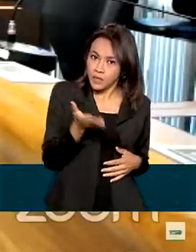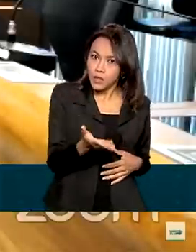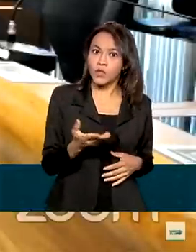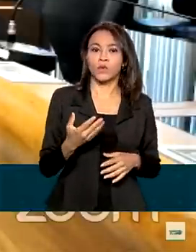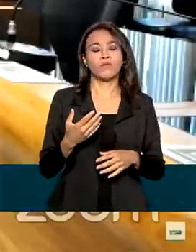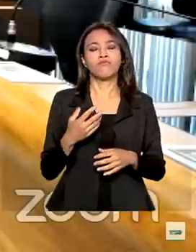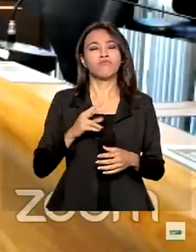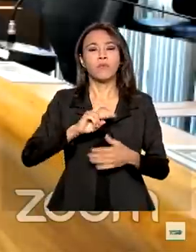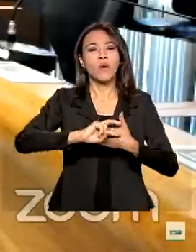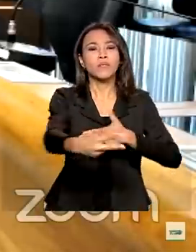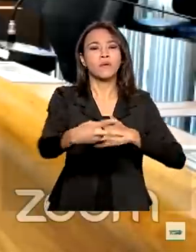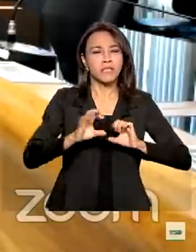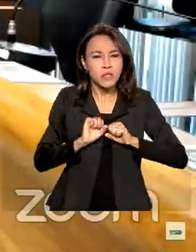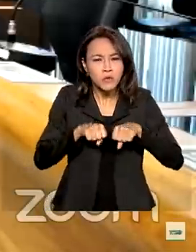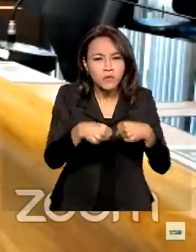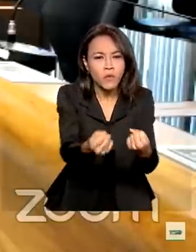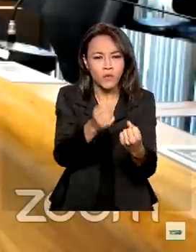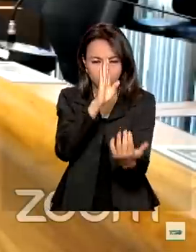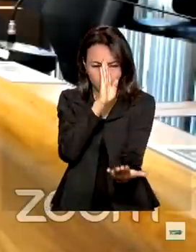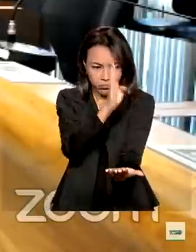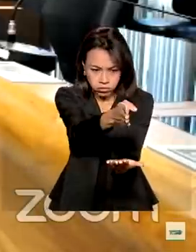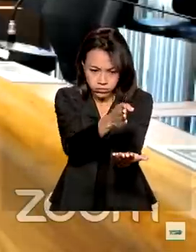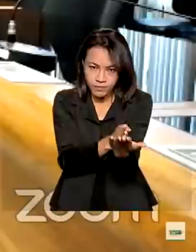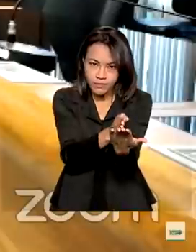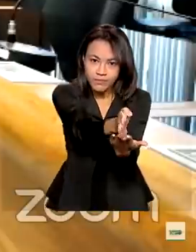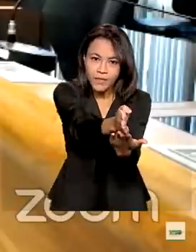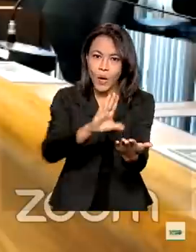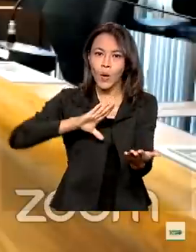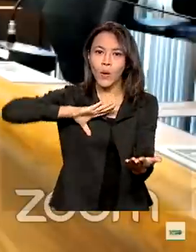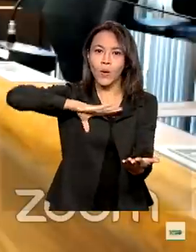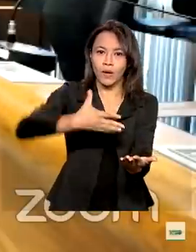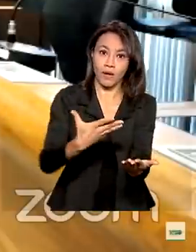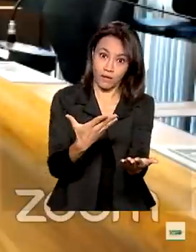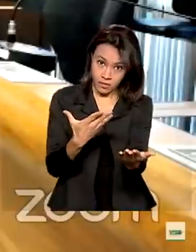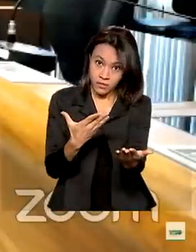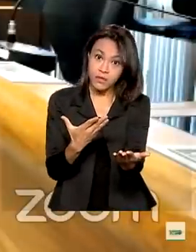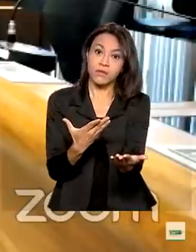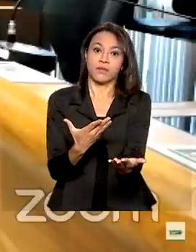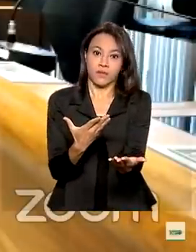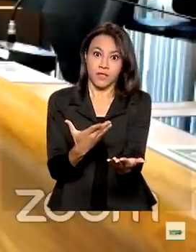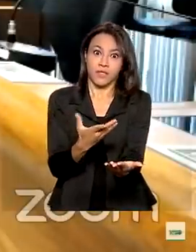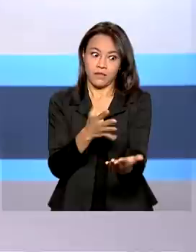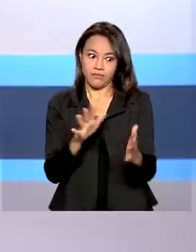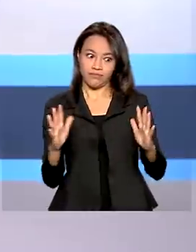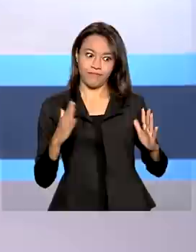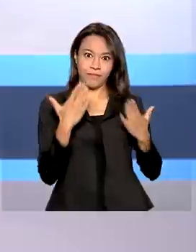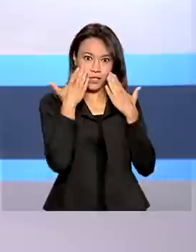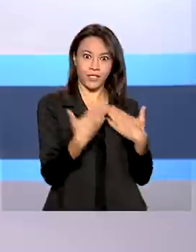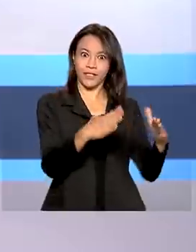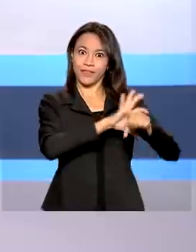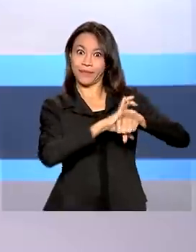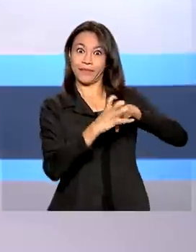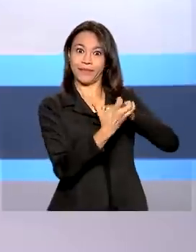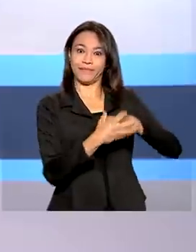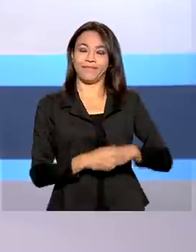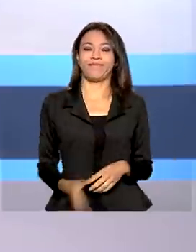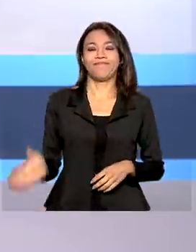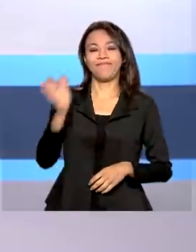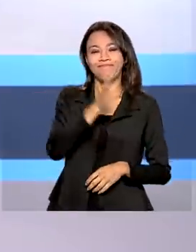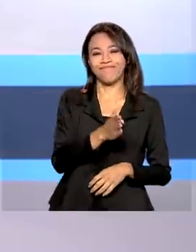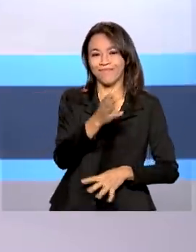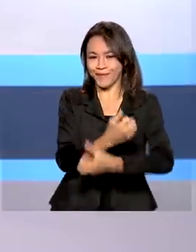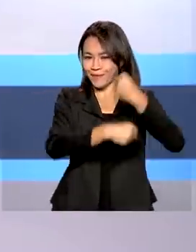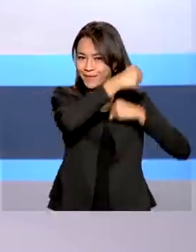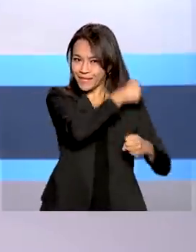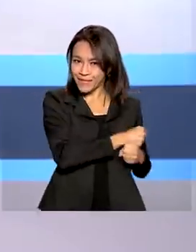muito esforço, muita determinação, coragem no enfrentamento da pandemia. No ano passado, foram